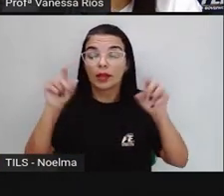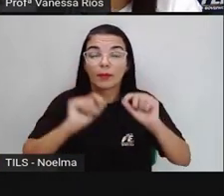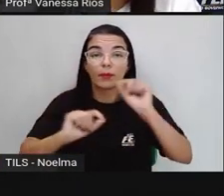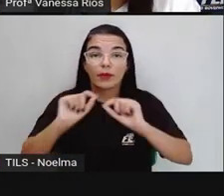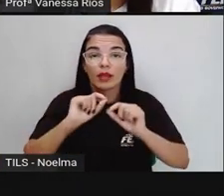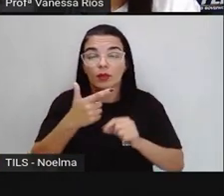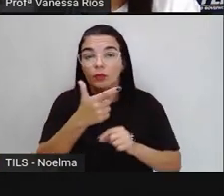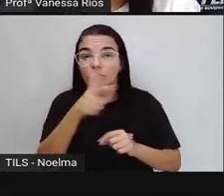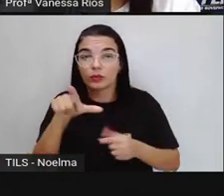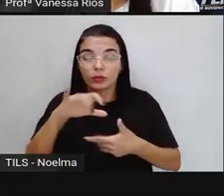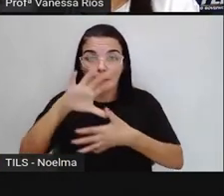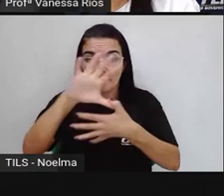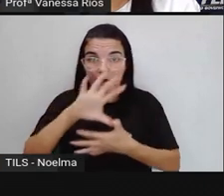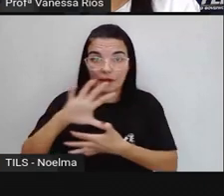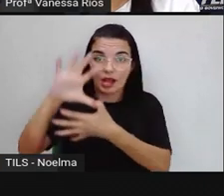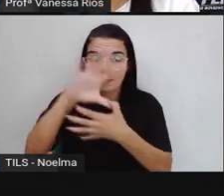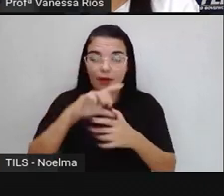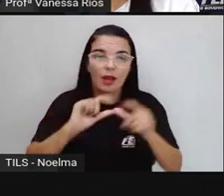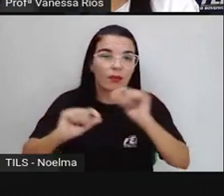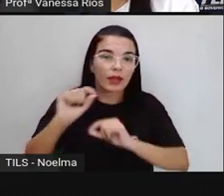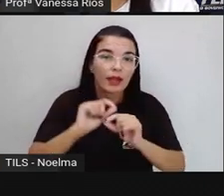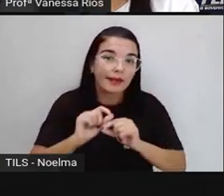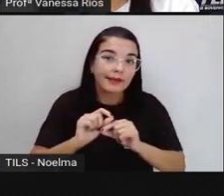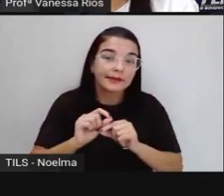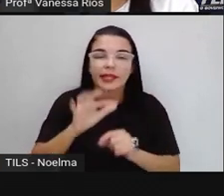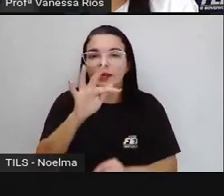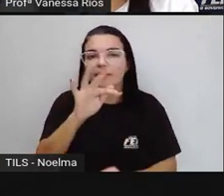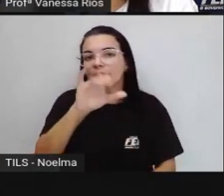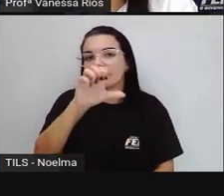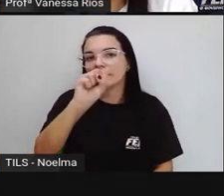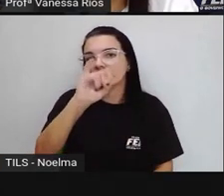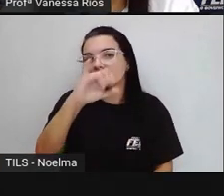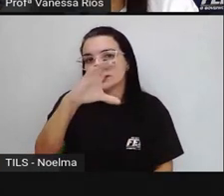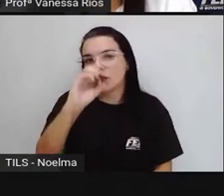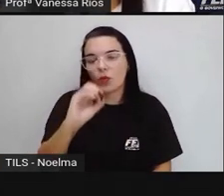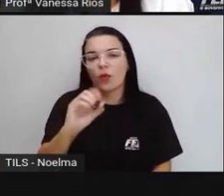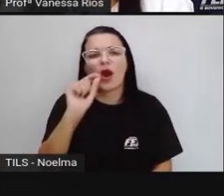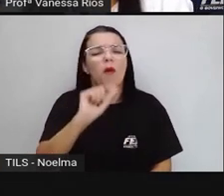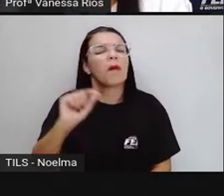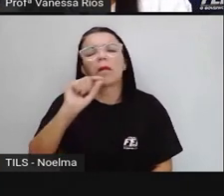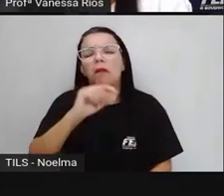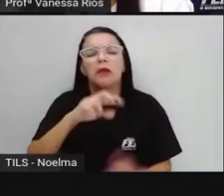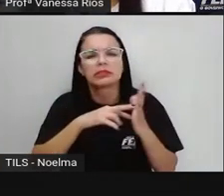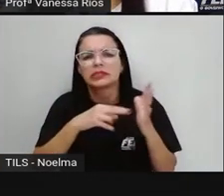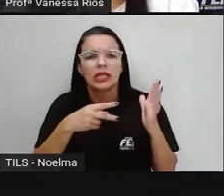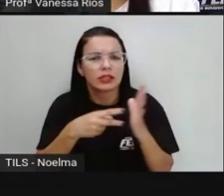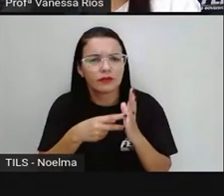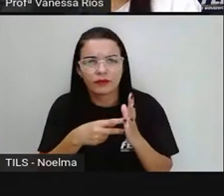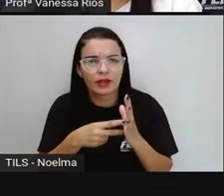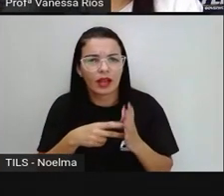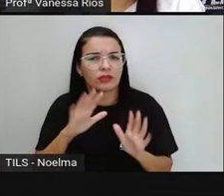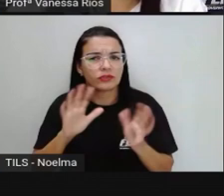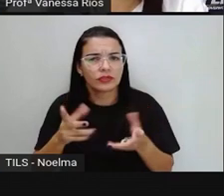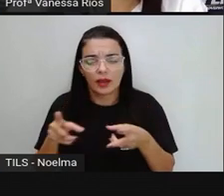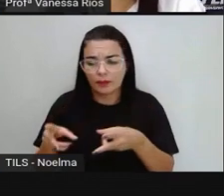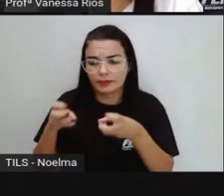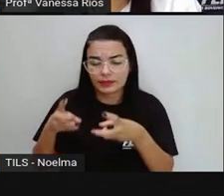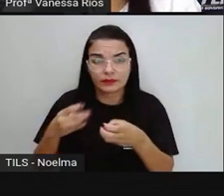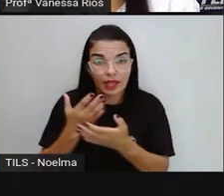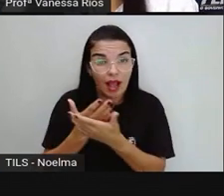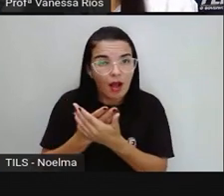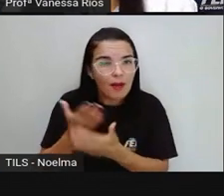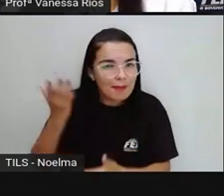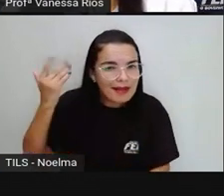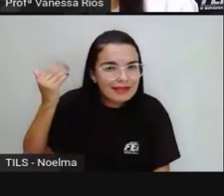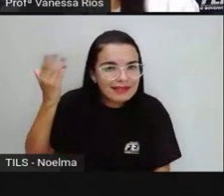mapa que a gente vai ver é um mapa físico. O mapa físico, a gente já observou na aula